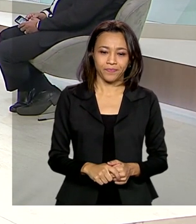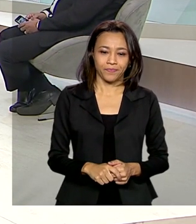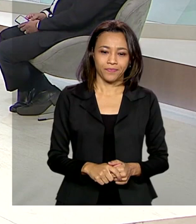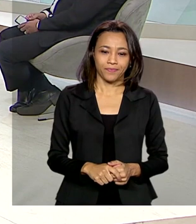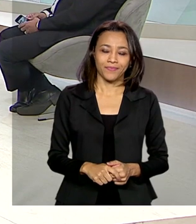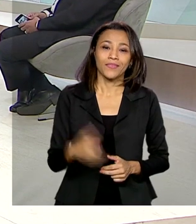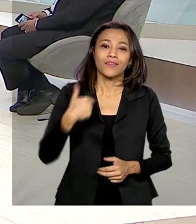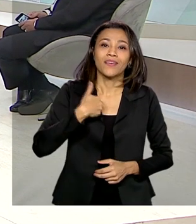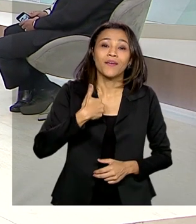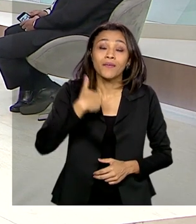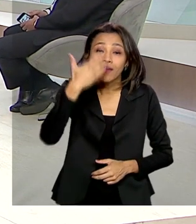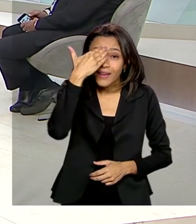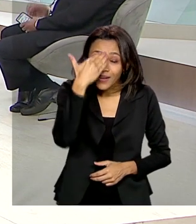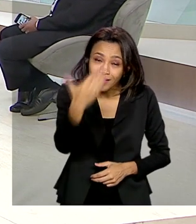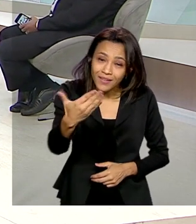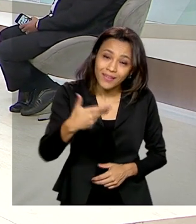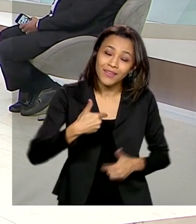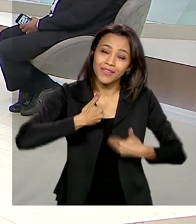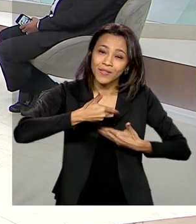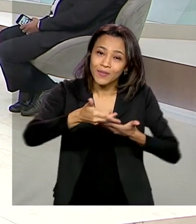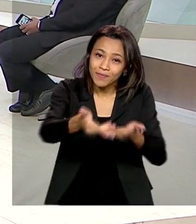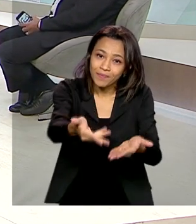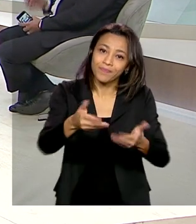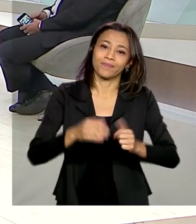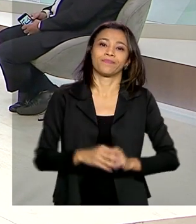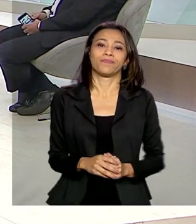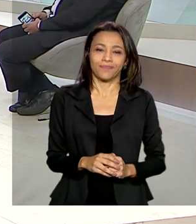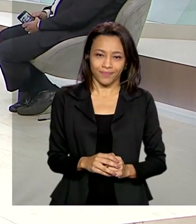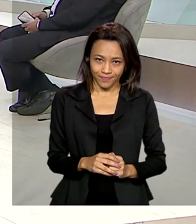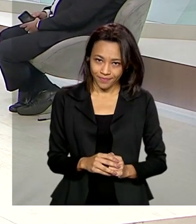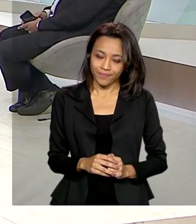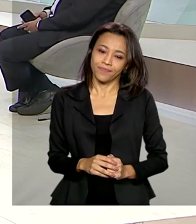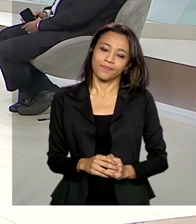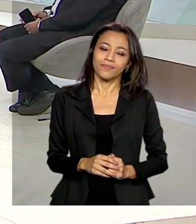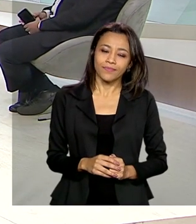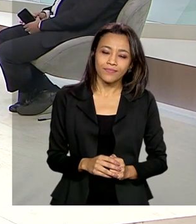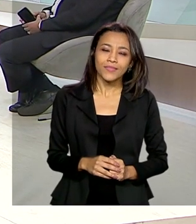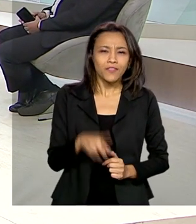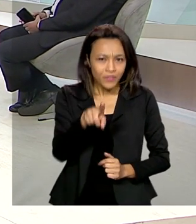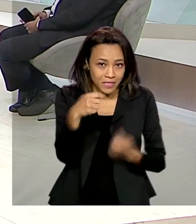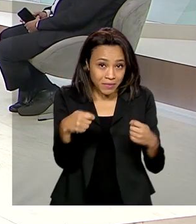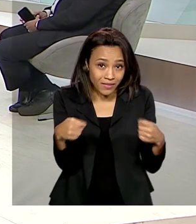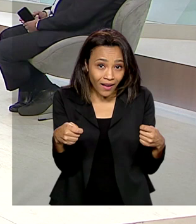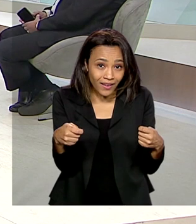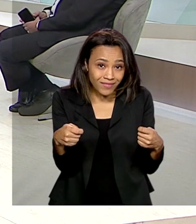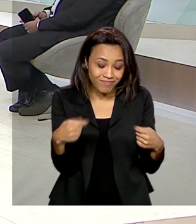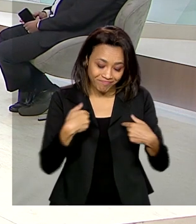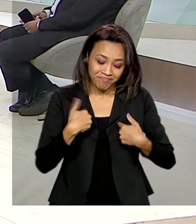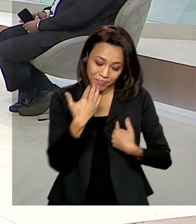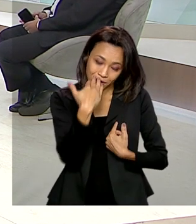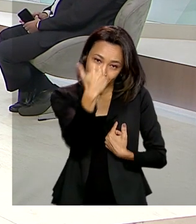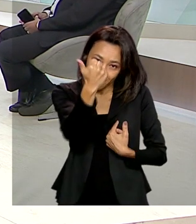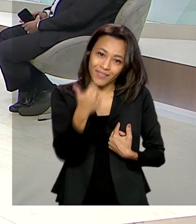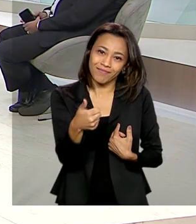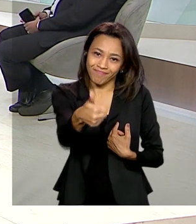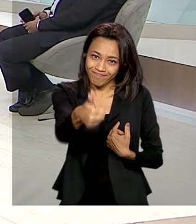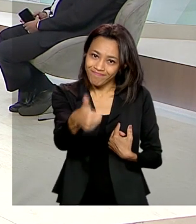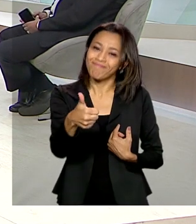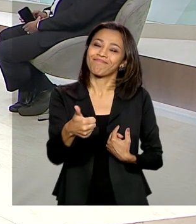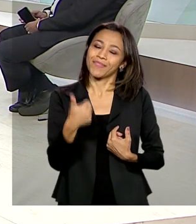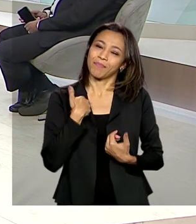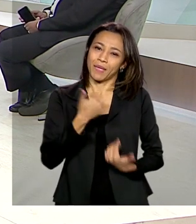Eu é agradeço a oportunidade e, quando vocês precisarem, estamos presentes para poder